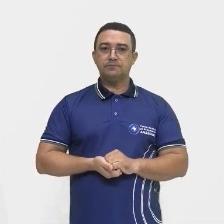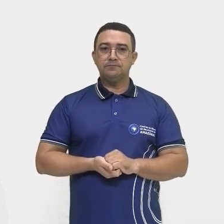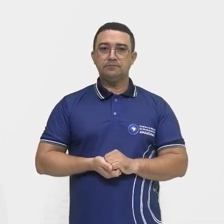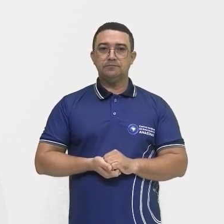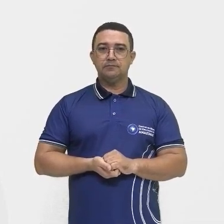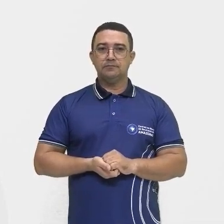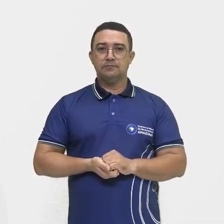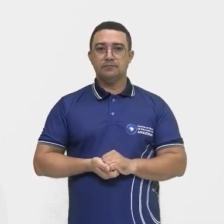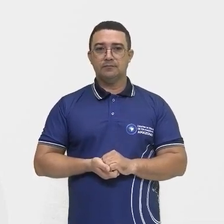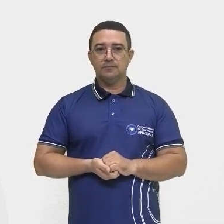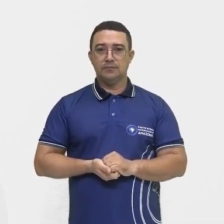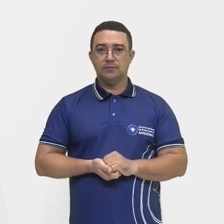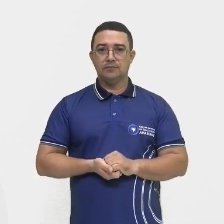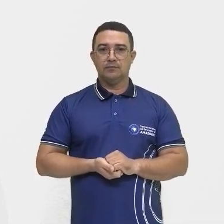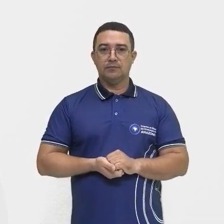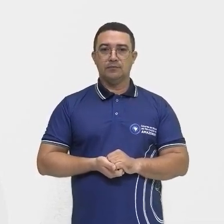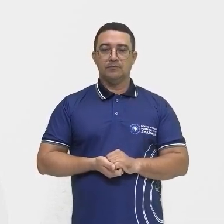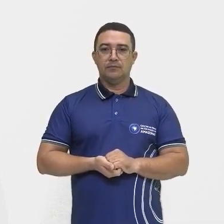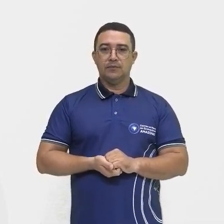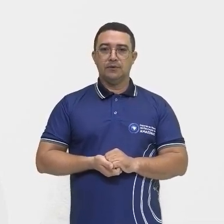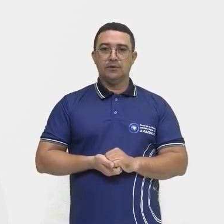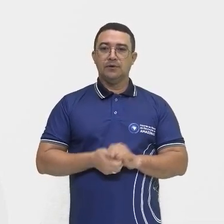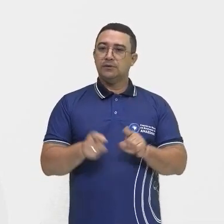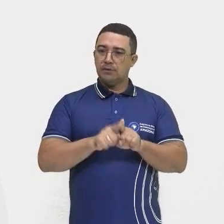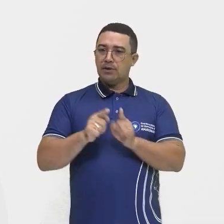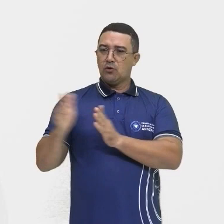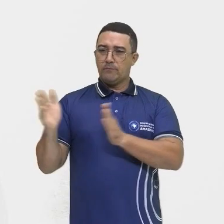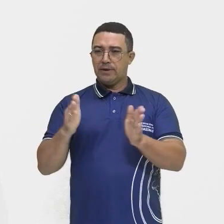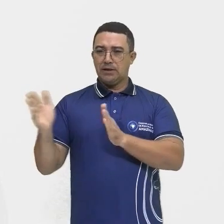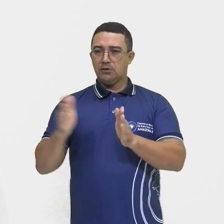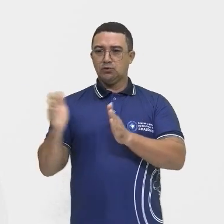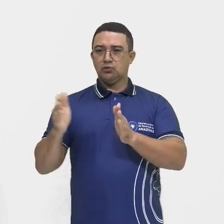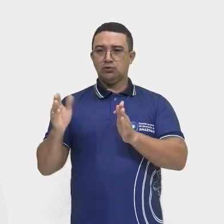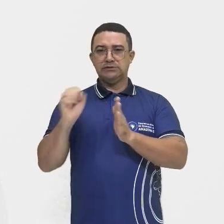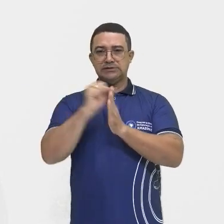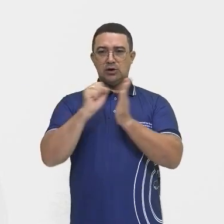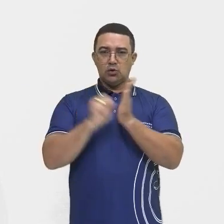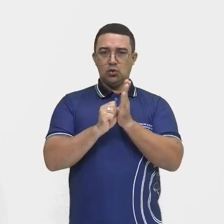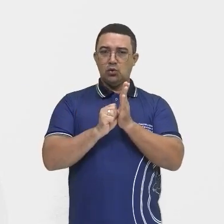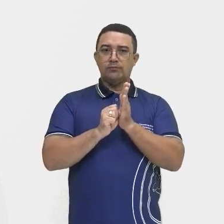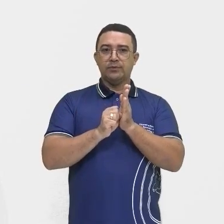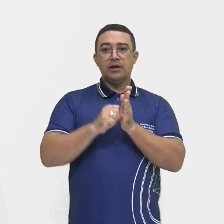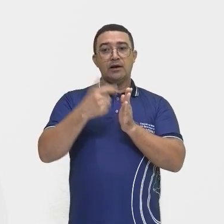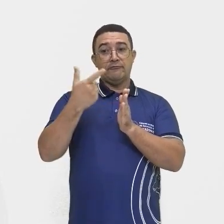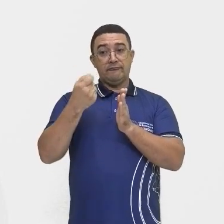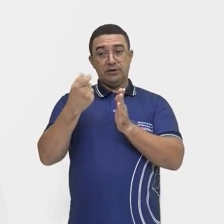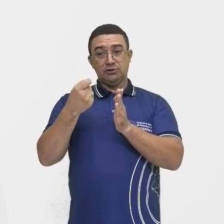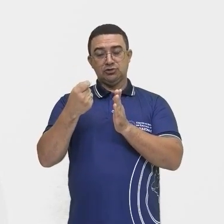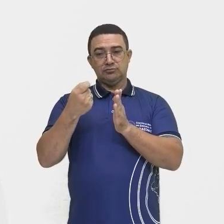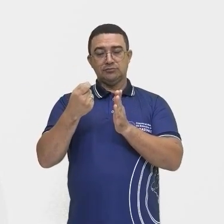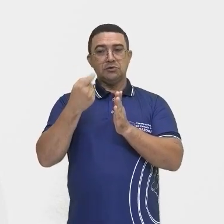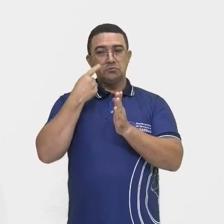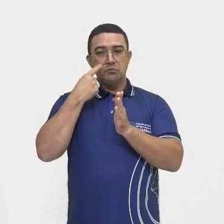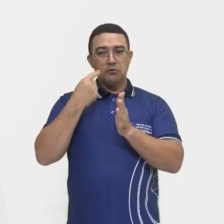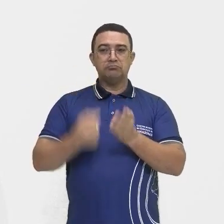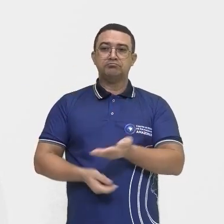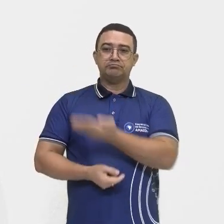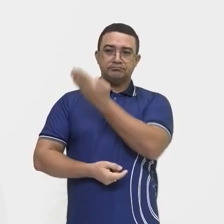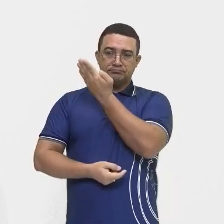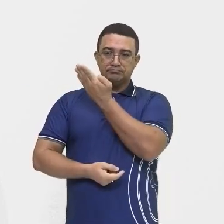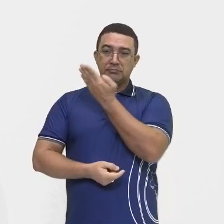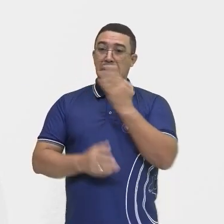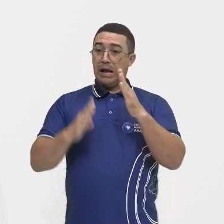temos um destaque, durante o século XX, serviu de moradia, a gente vai observar aí na